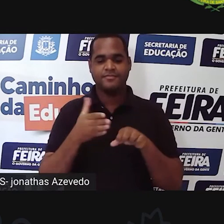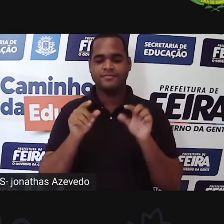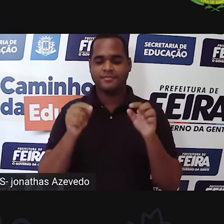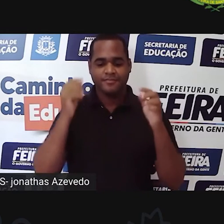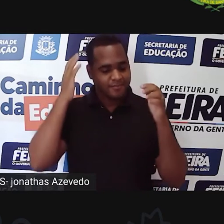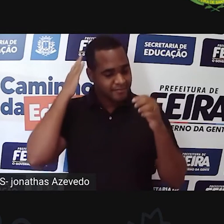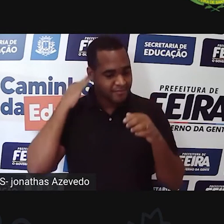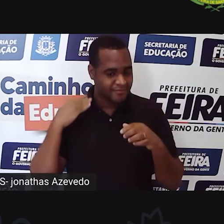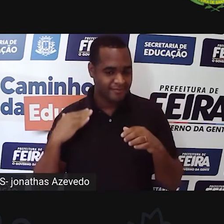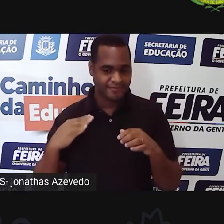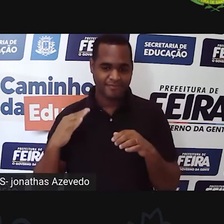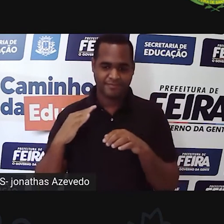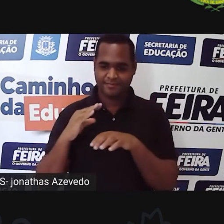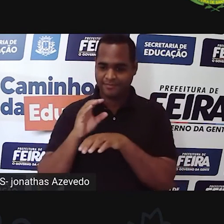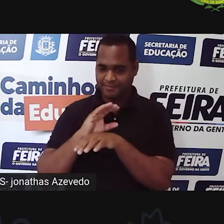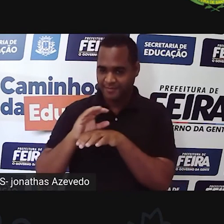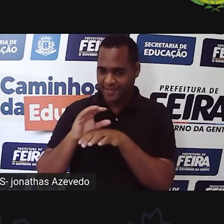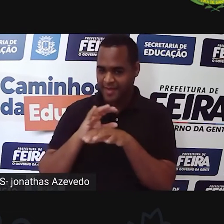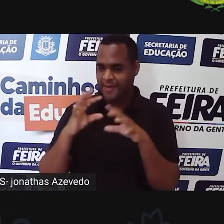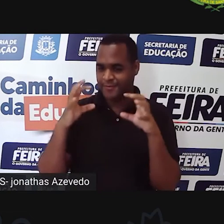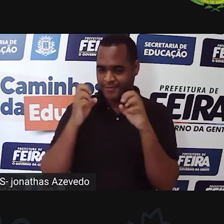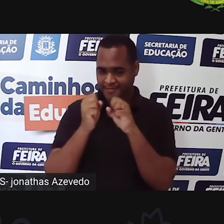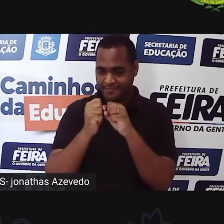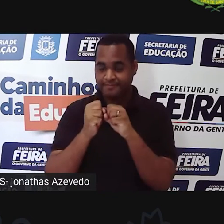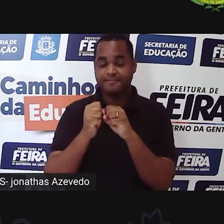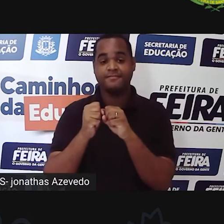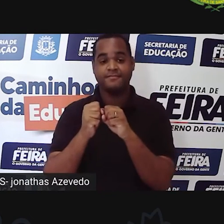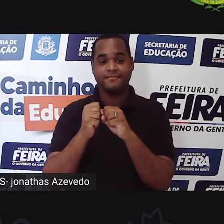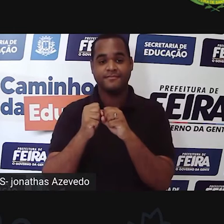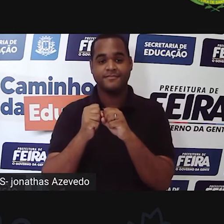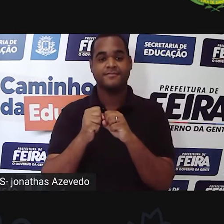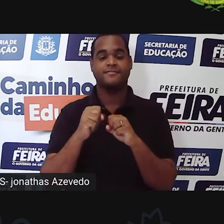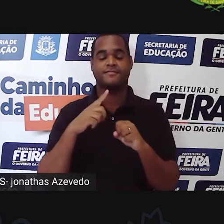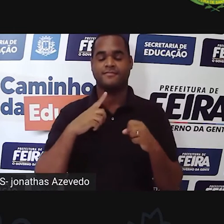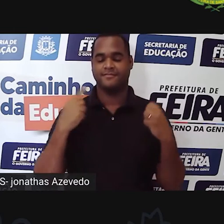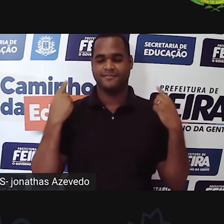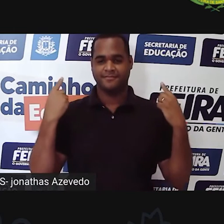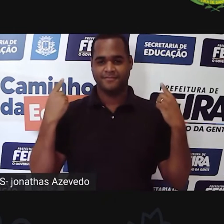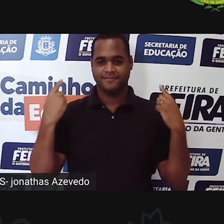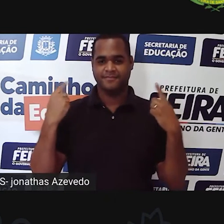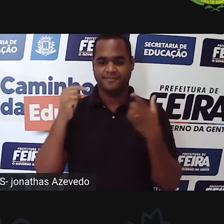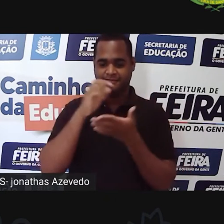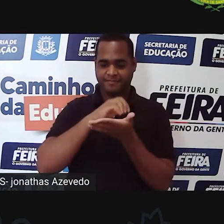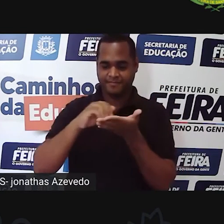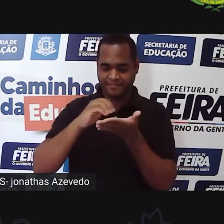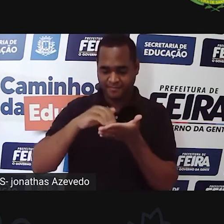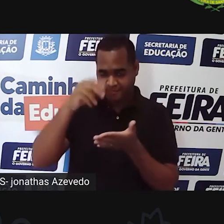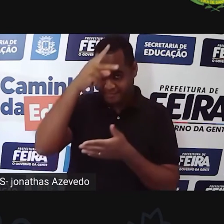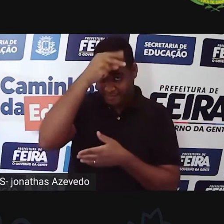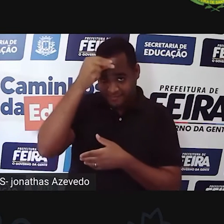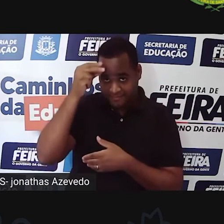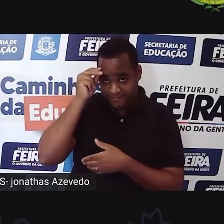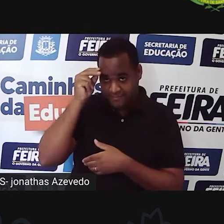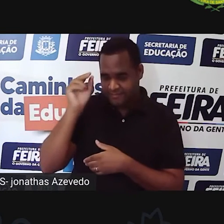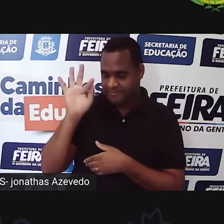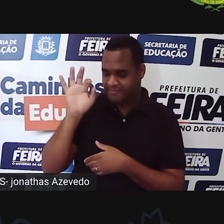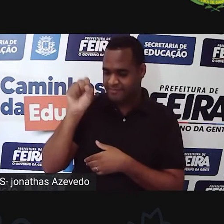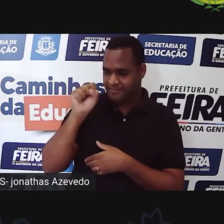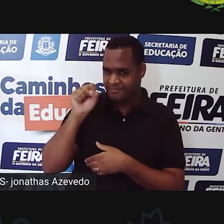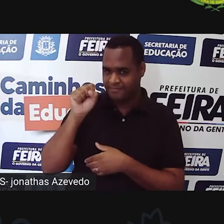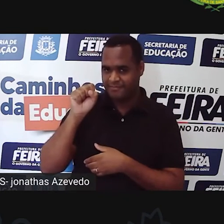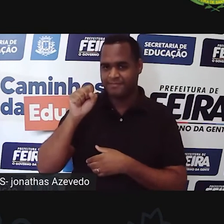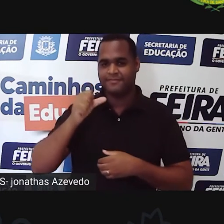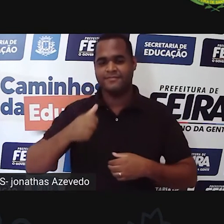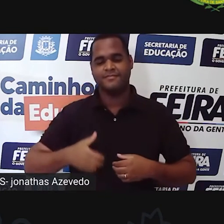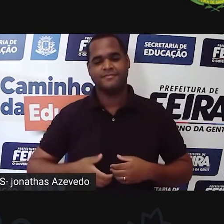meu cabelo é comprido um pouquinho abaixo do ombro, castanho escuro. Aqui atrás de mim tem a logo da Prefeitura Municipal de Feira de Santana e